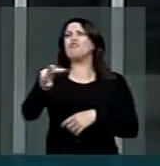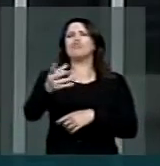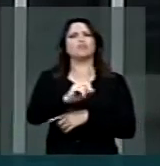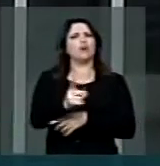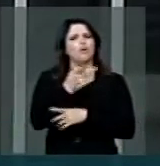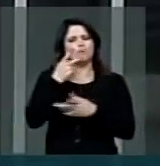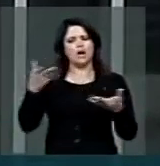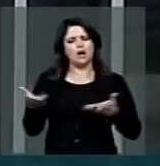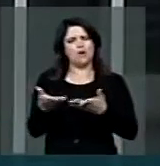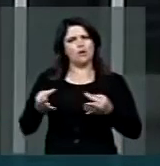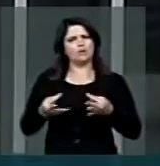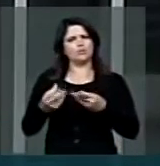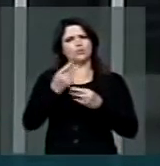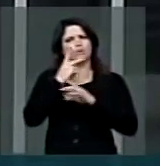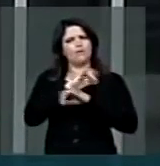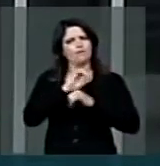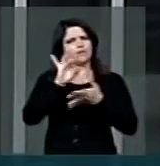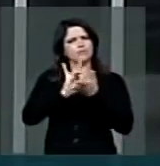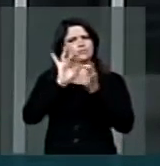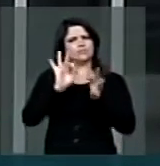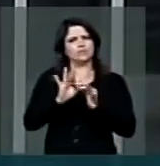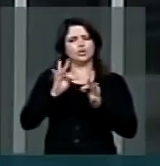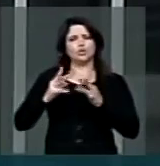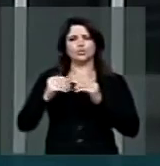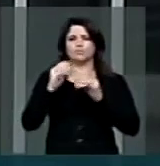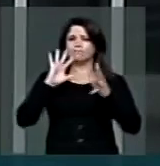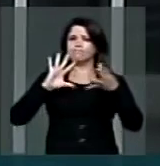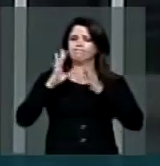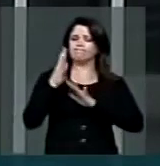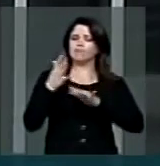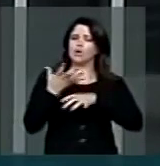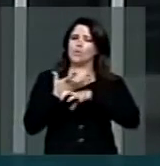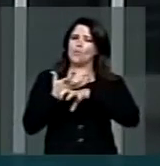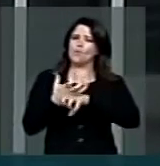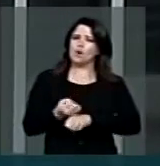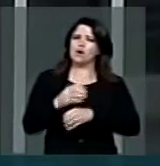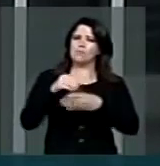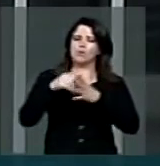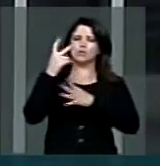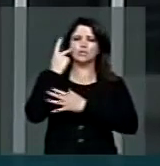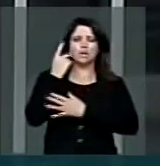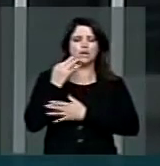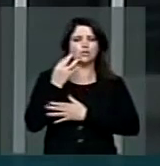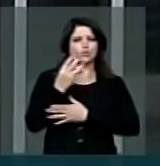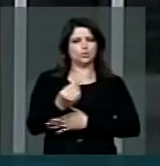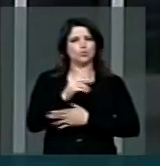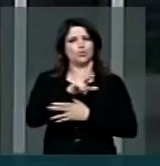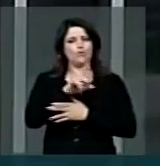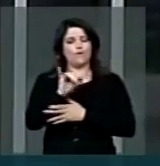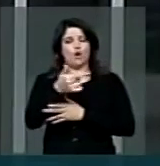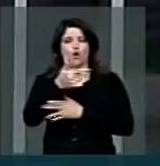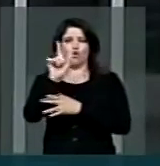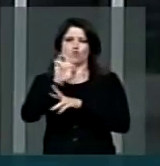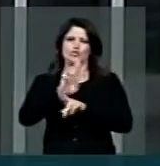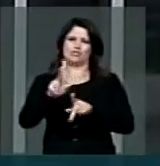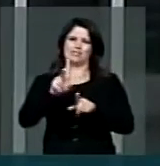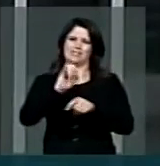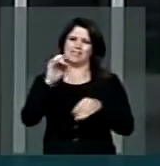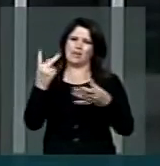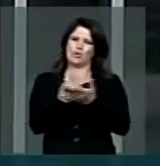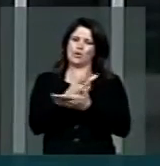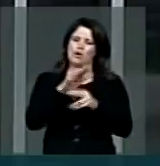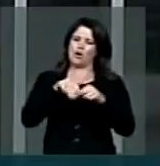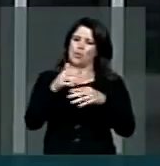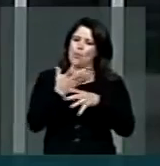afirmam com muita segurança que o cenário do sertão do central do Ceará seria outro, em meio a esta